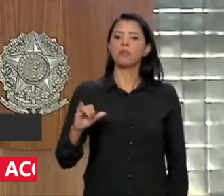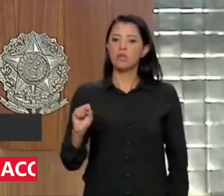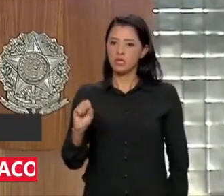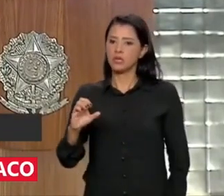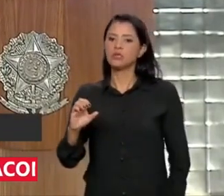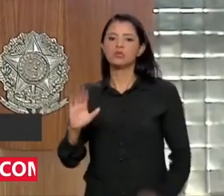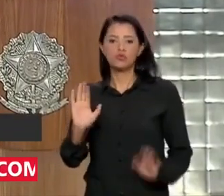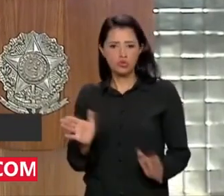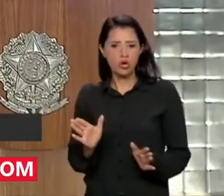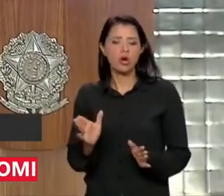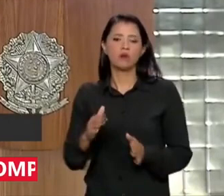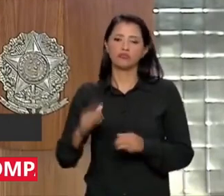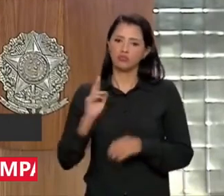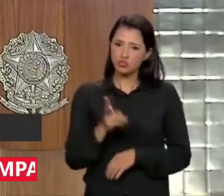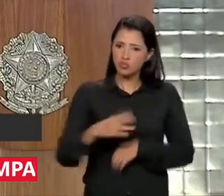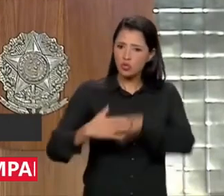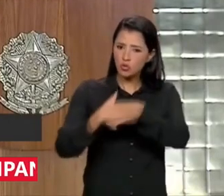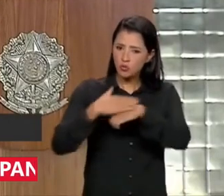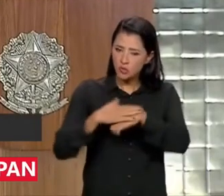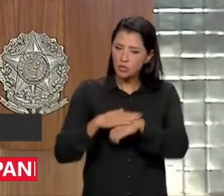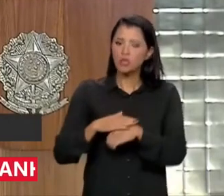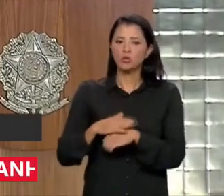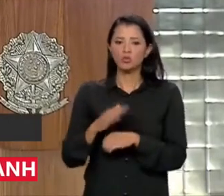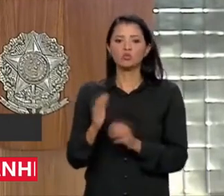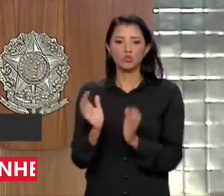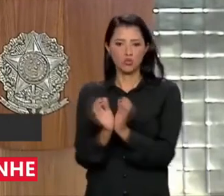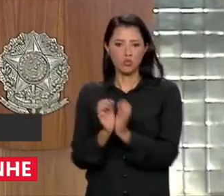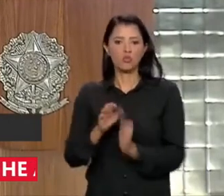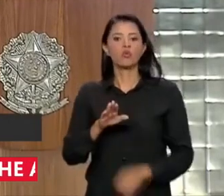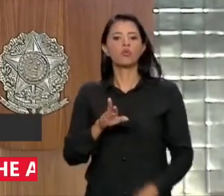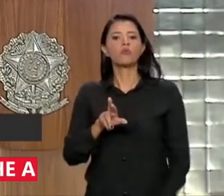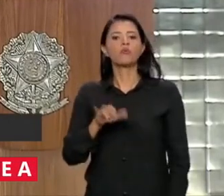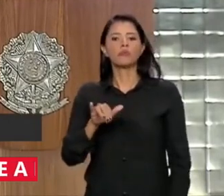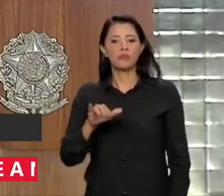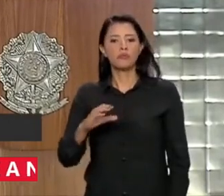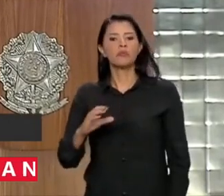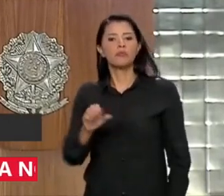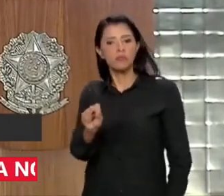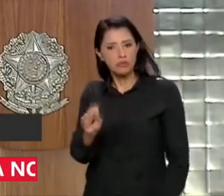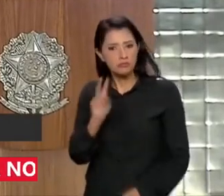vamos continuar conversando com os BRICS para saber como é que eles podem ajudar.